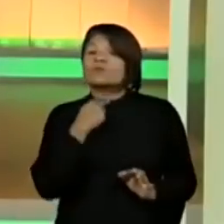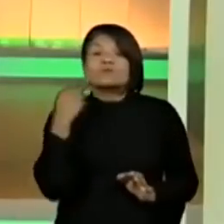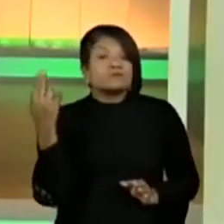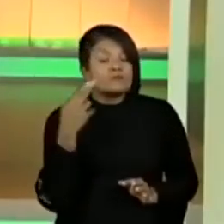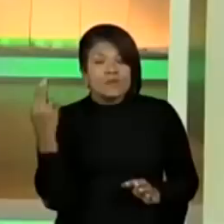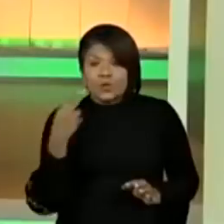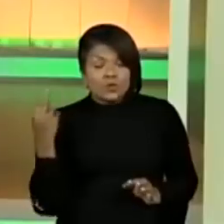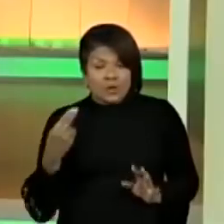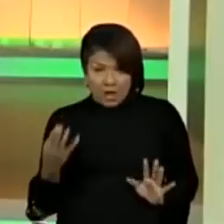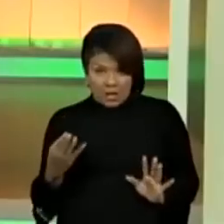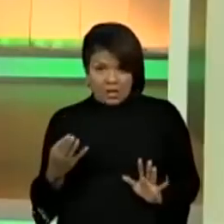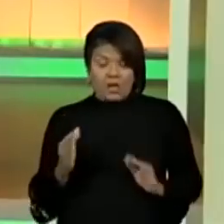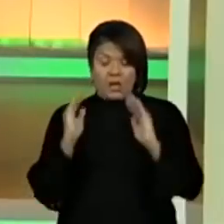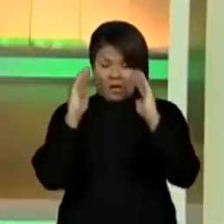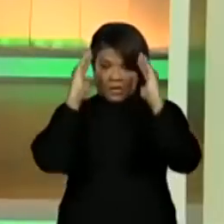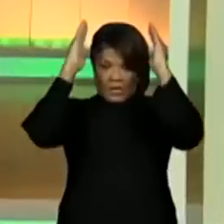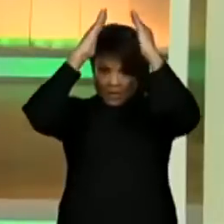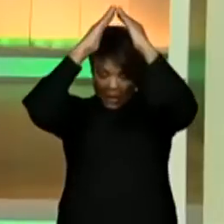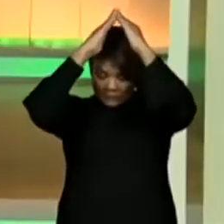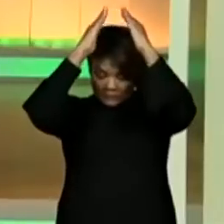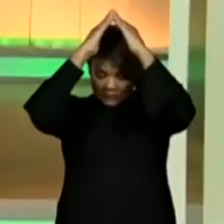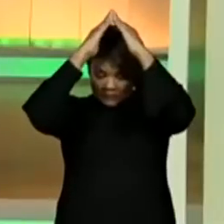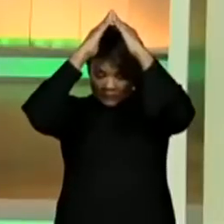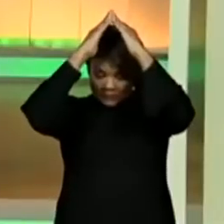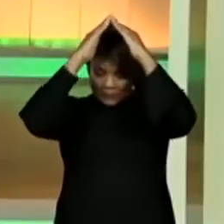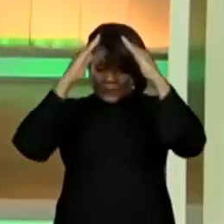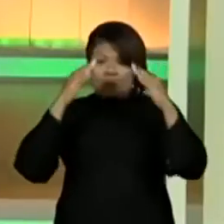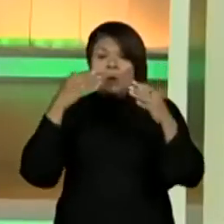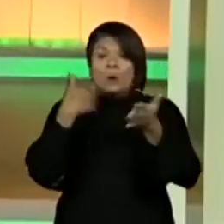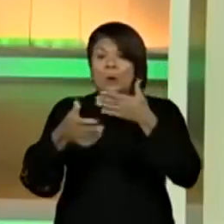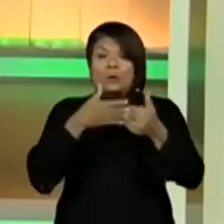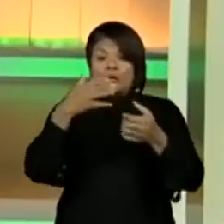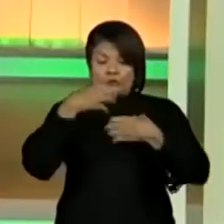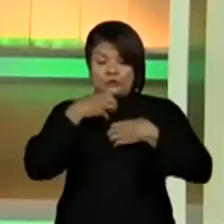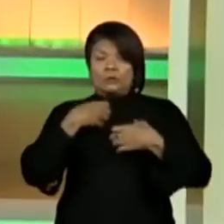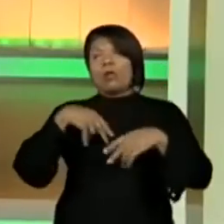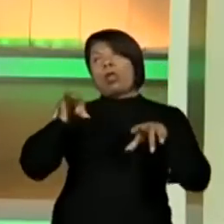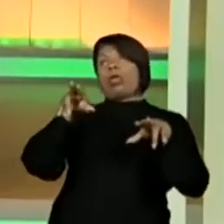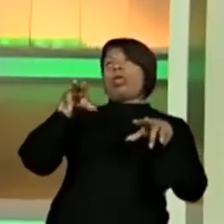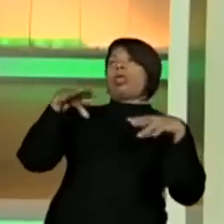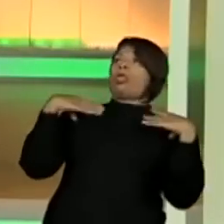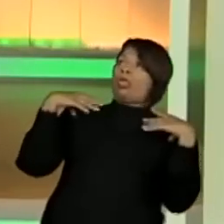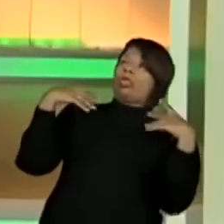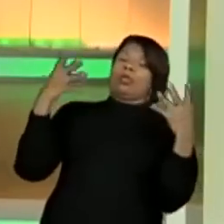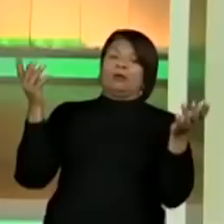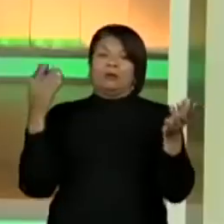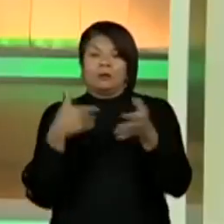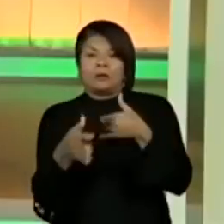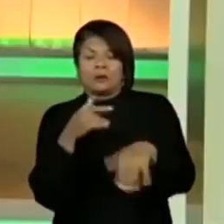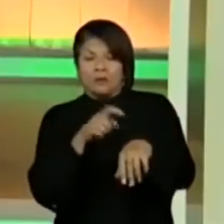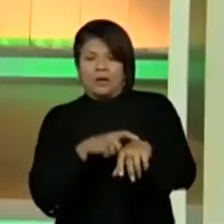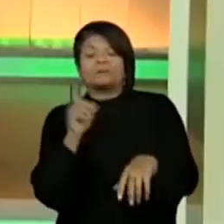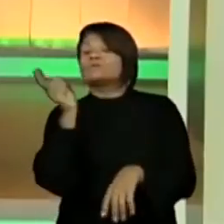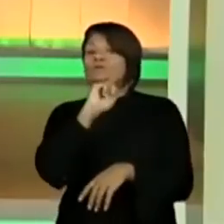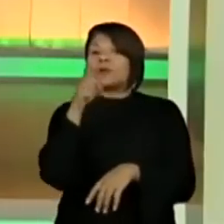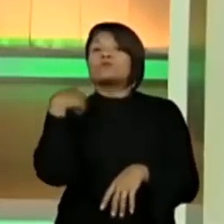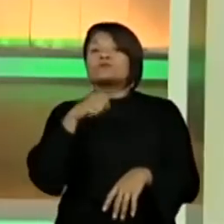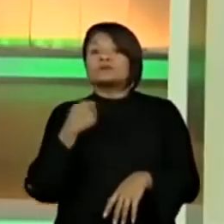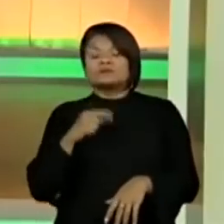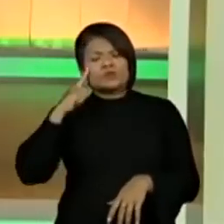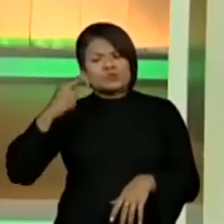isolamento social em casa achando que há de qualquer jeito. Não, a gente precisa ter um ritual. Separar os